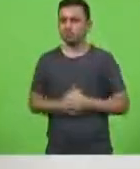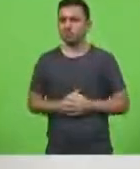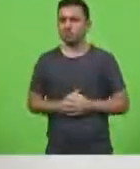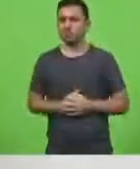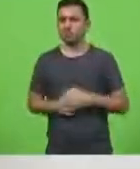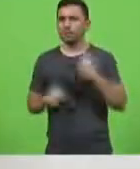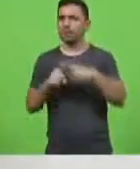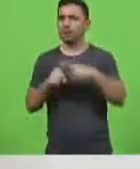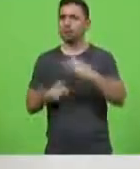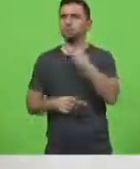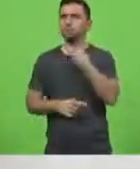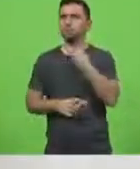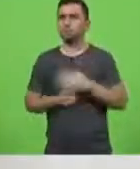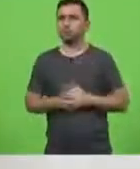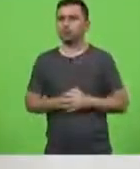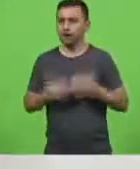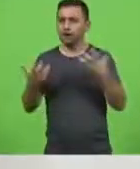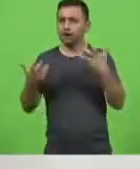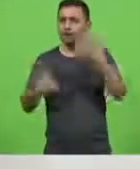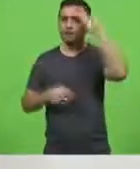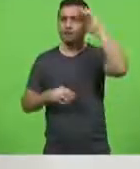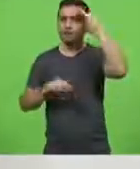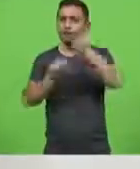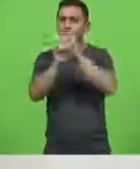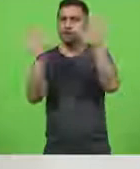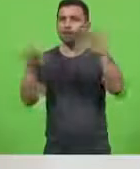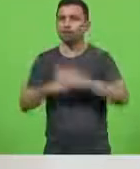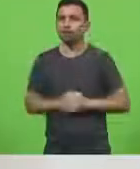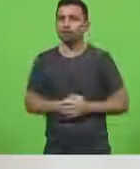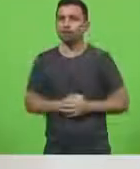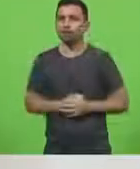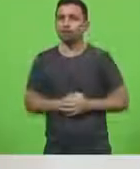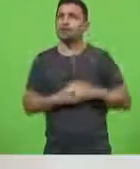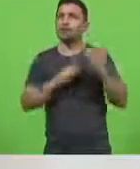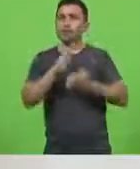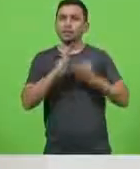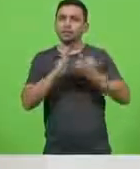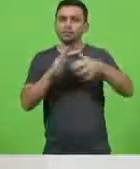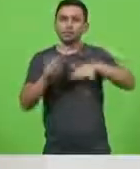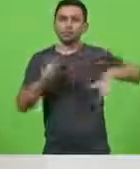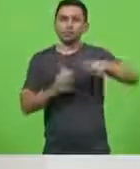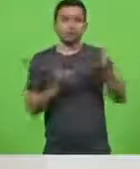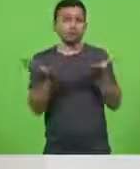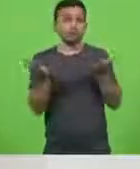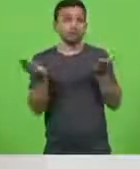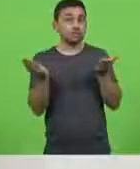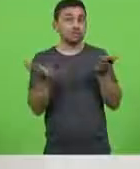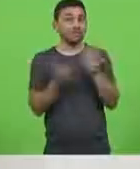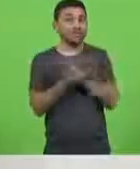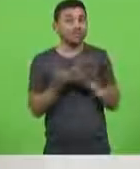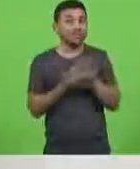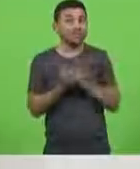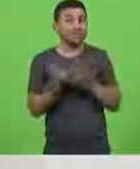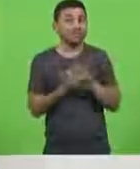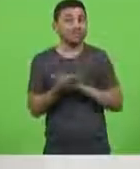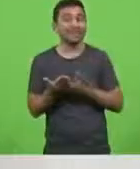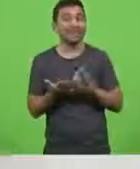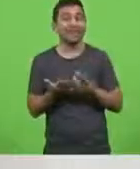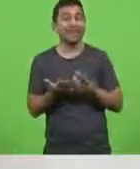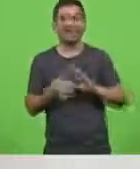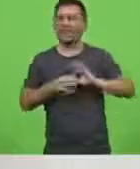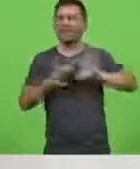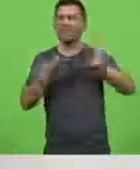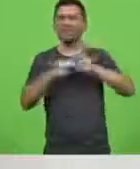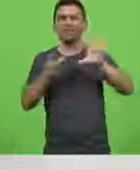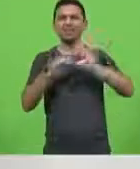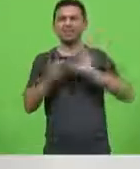por que não pode eu quero entender por que por que as empresas que estão operando sem licitação sem licitação a revelia da lei